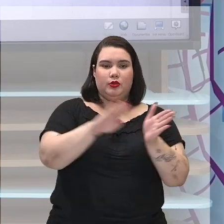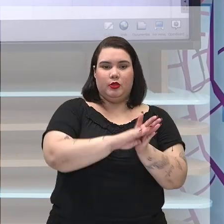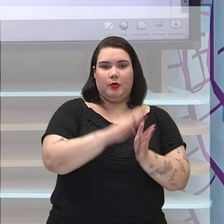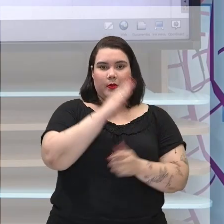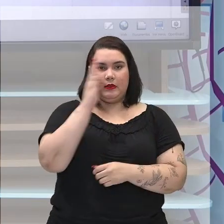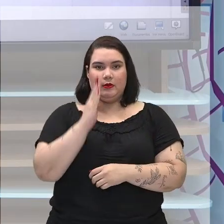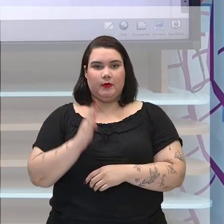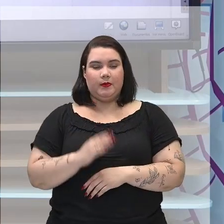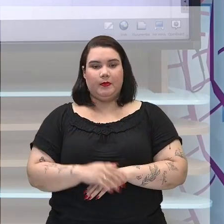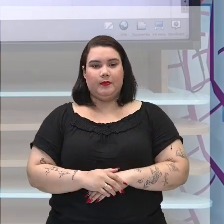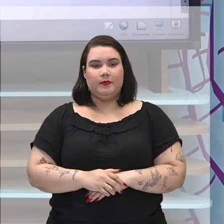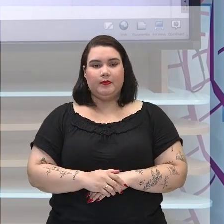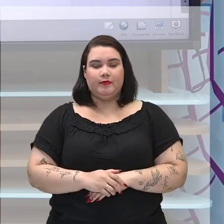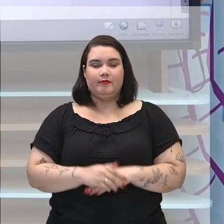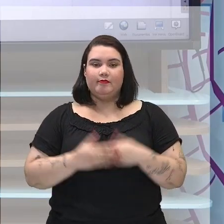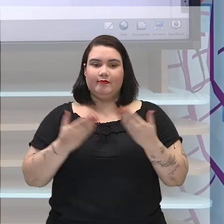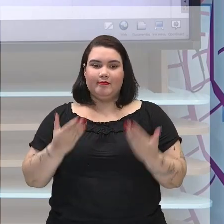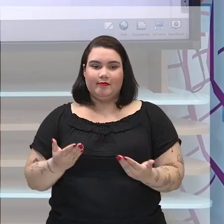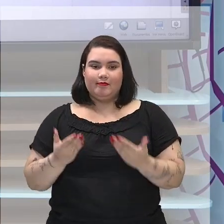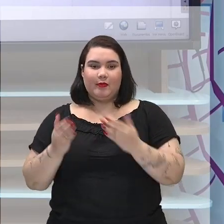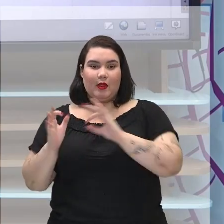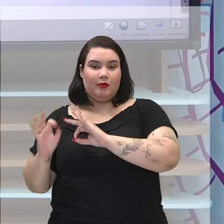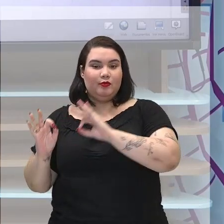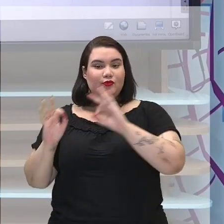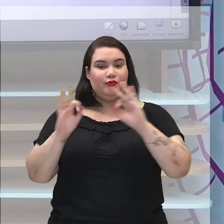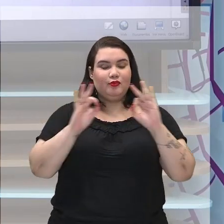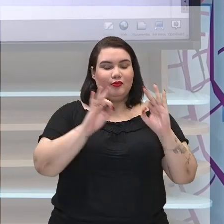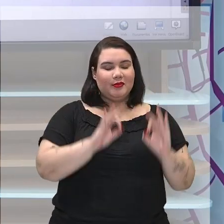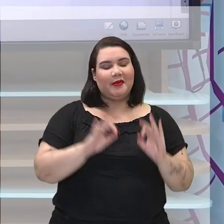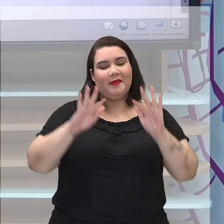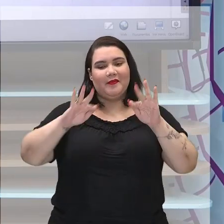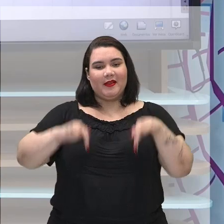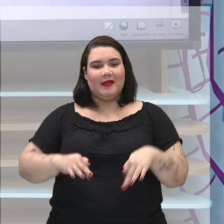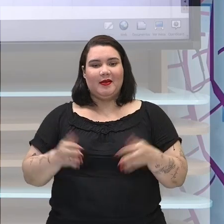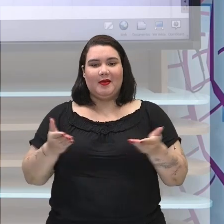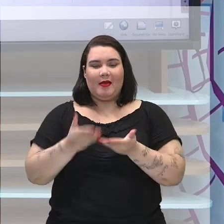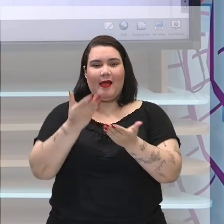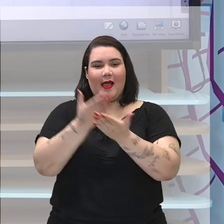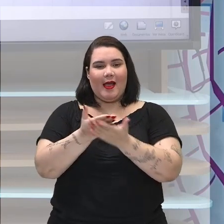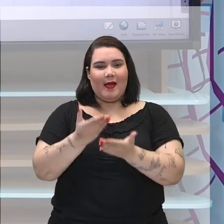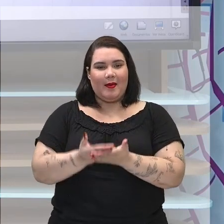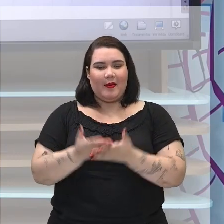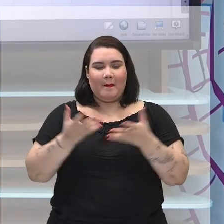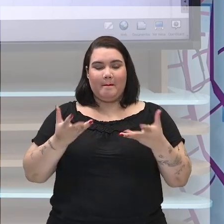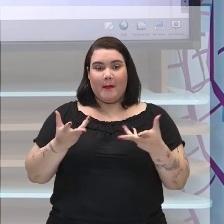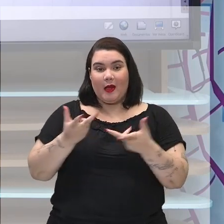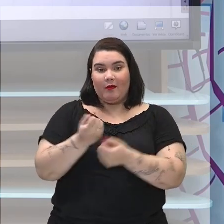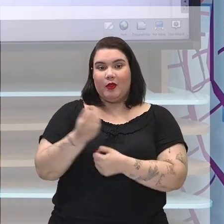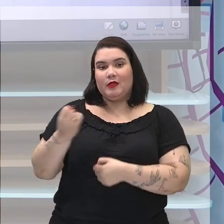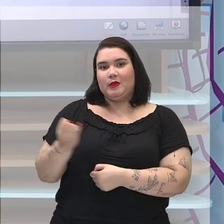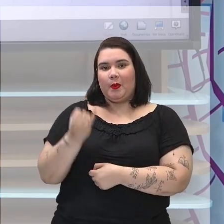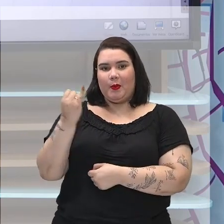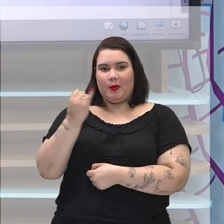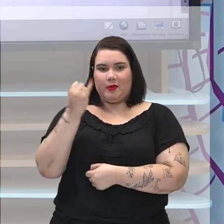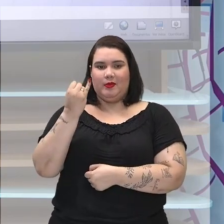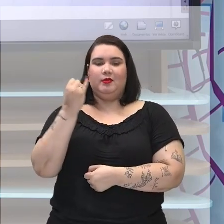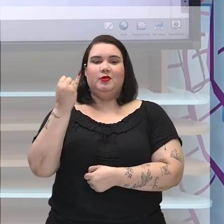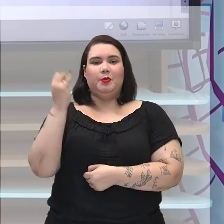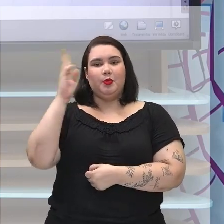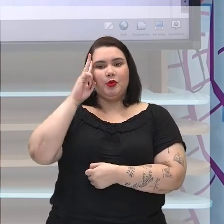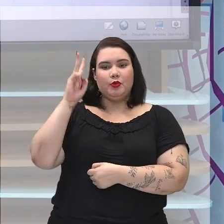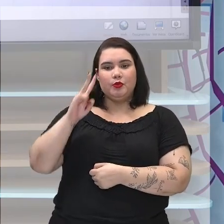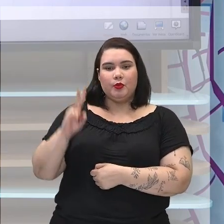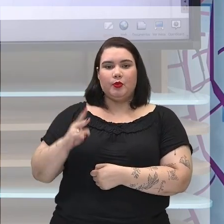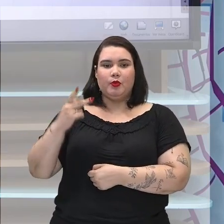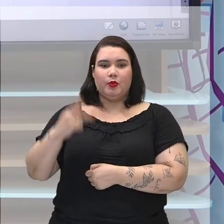e assim finalizamos essa aula extremamente importante para a história